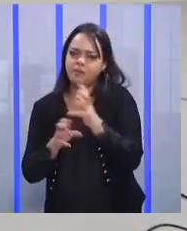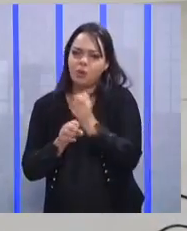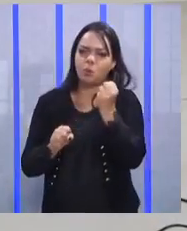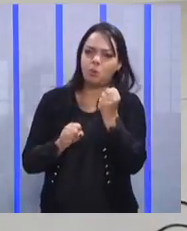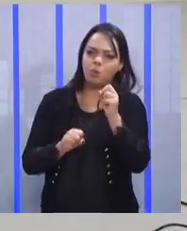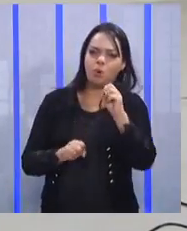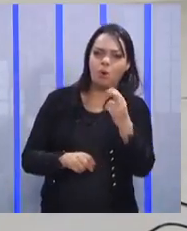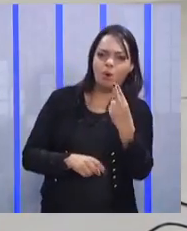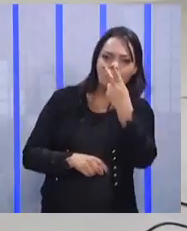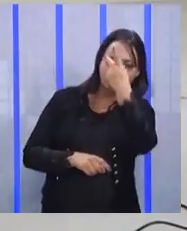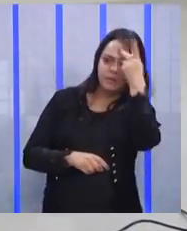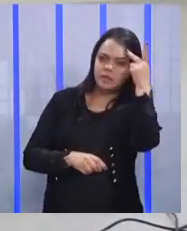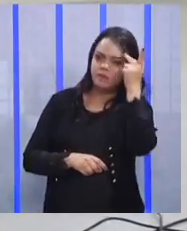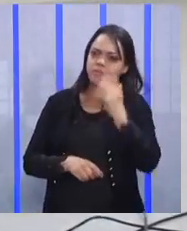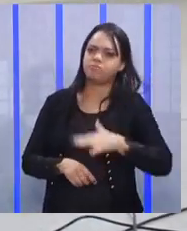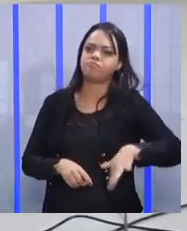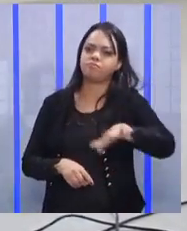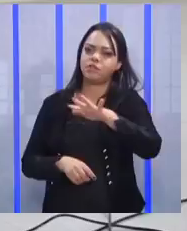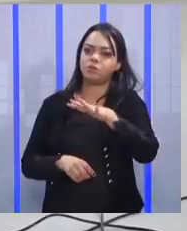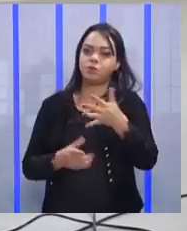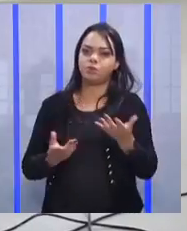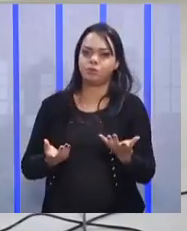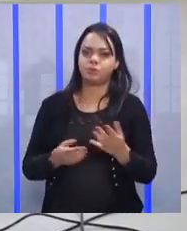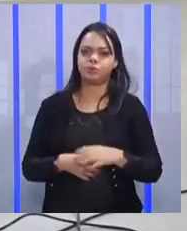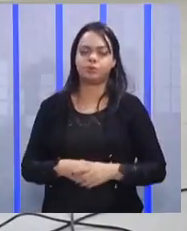a primeira grande característica desses líderes, qual que é?